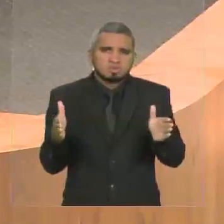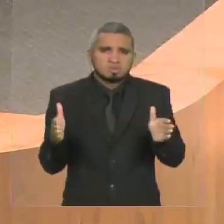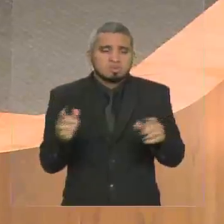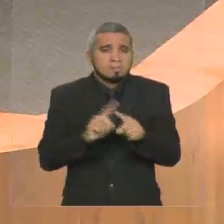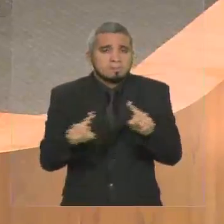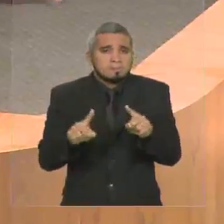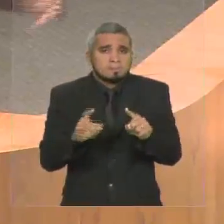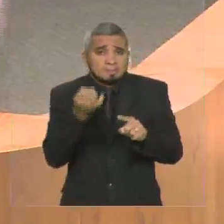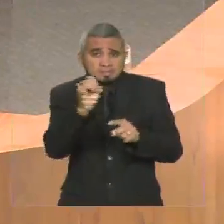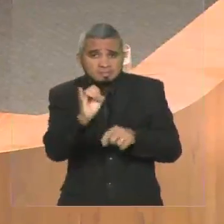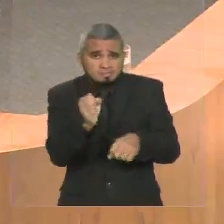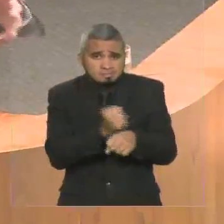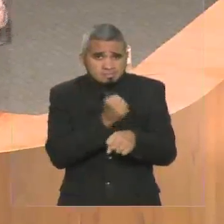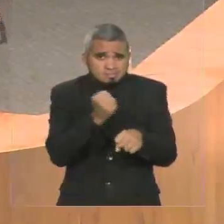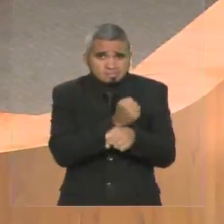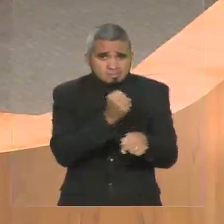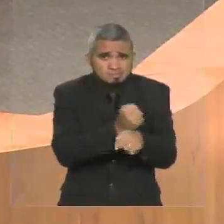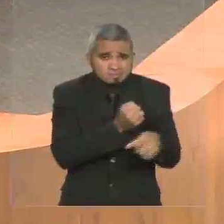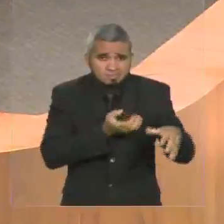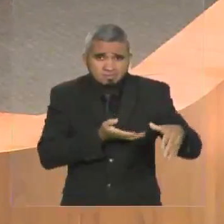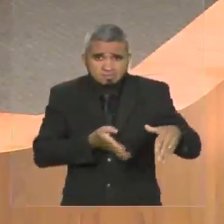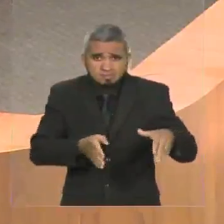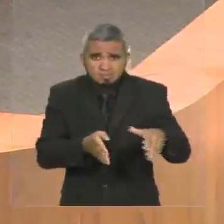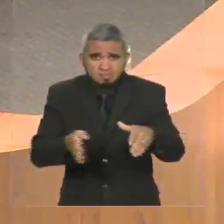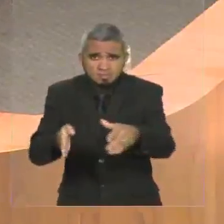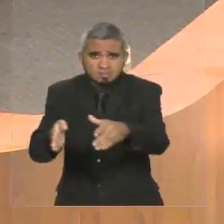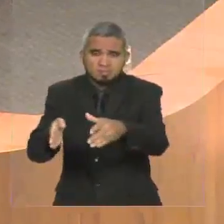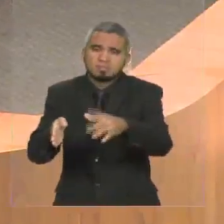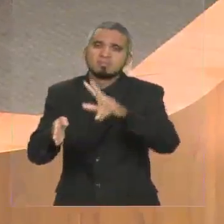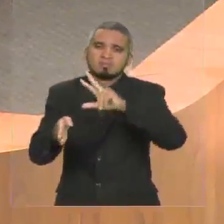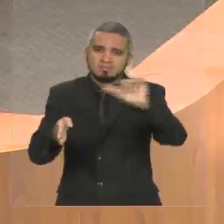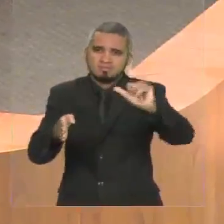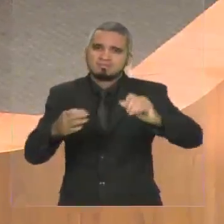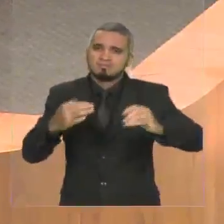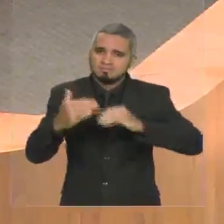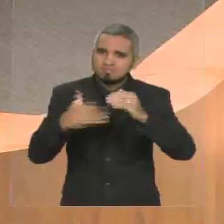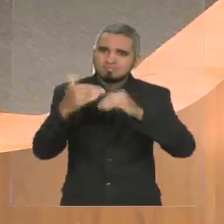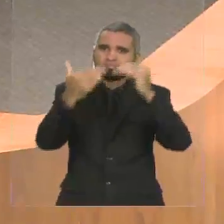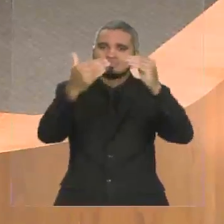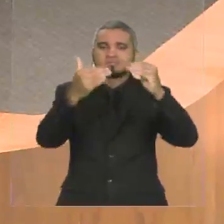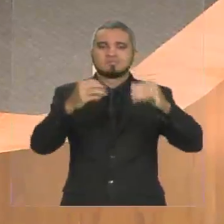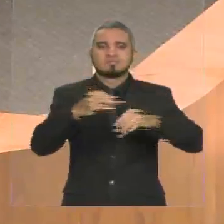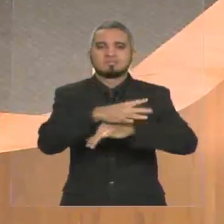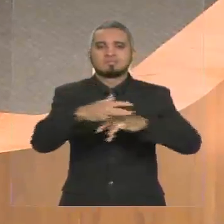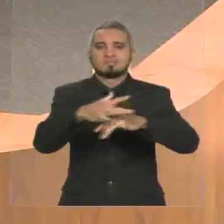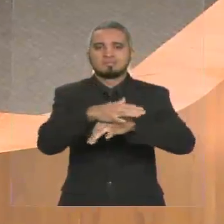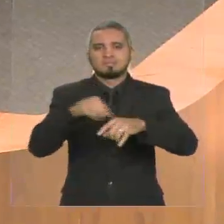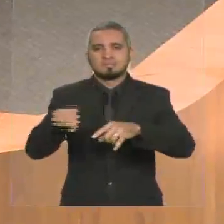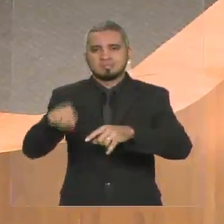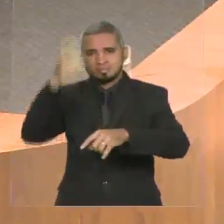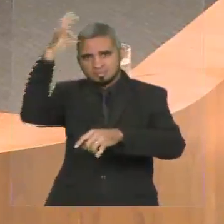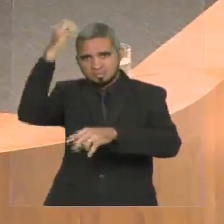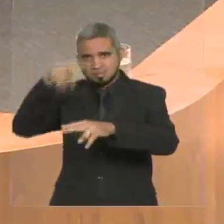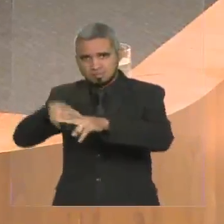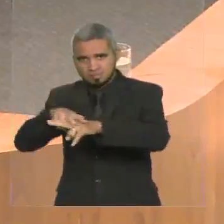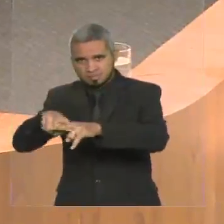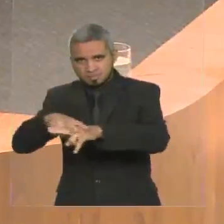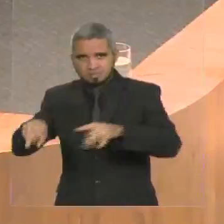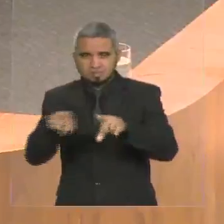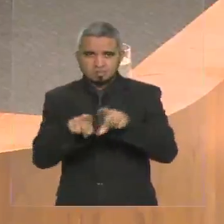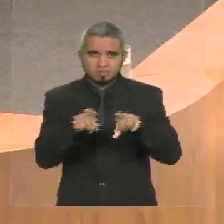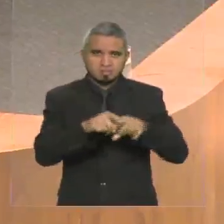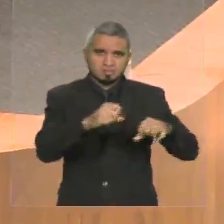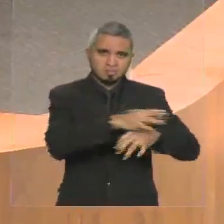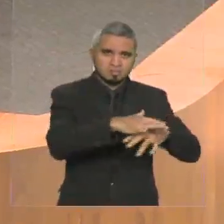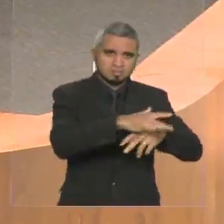vai engrandecer e valorizar, tanto para a cidade de Pindaré quanto a cidade de Santinês. Porque ela pode ser uma estrada